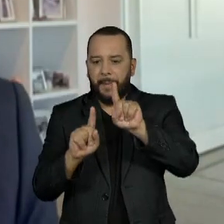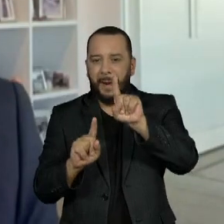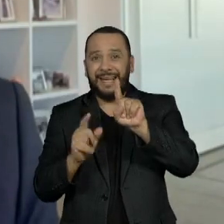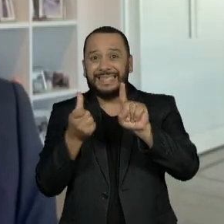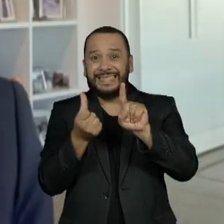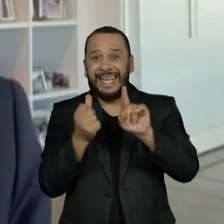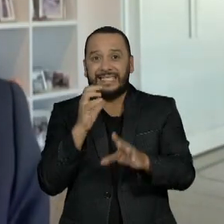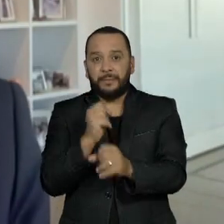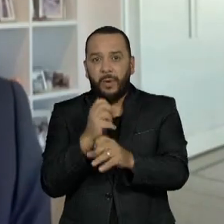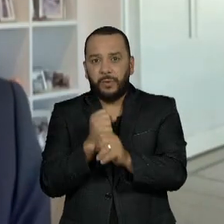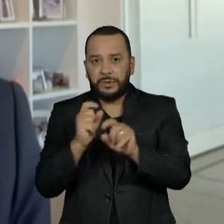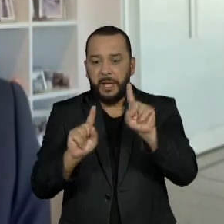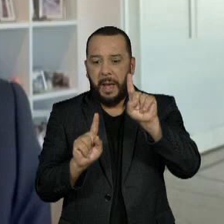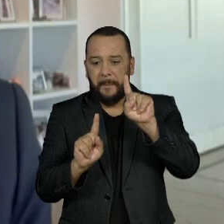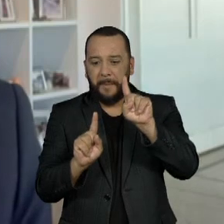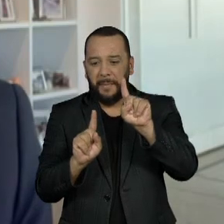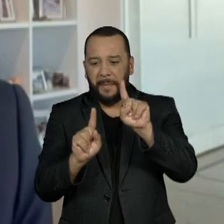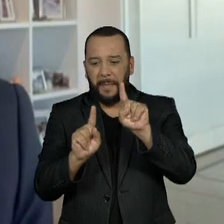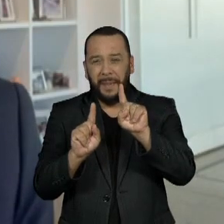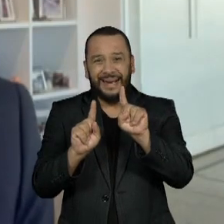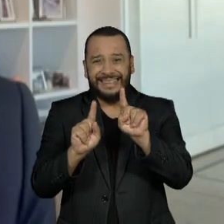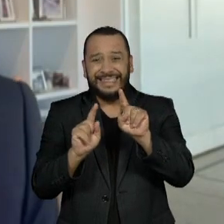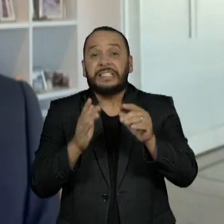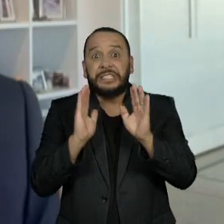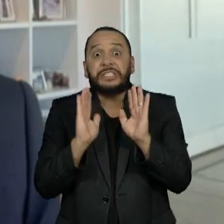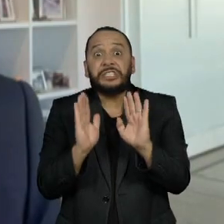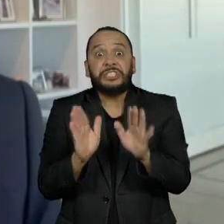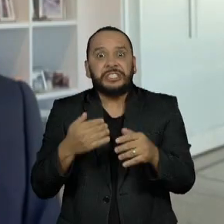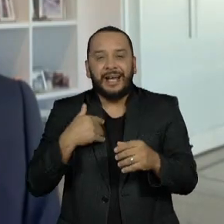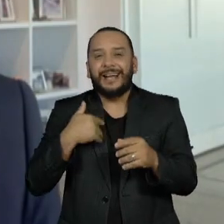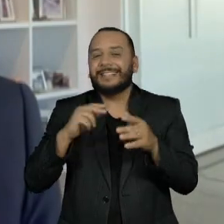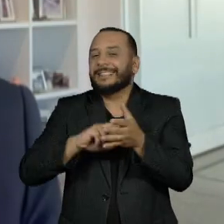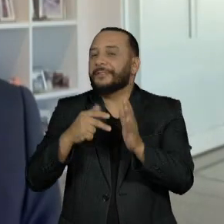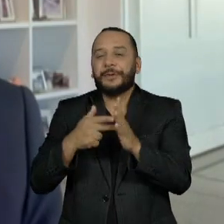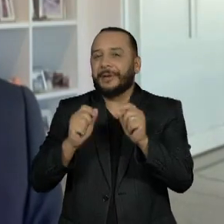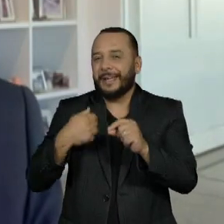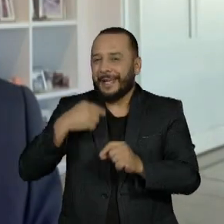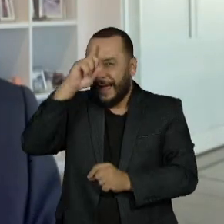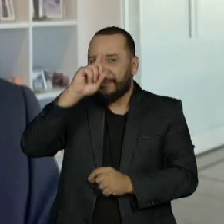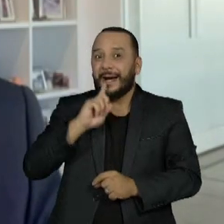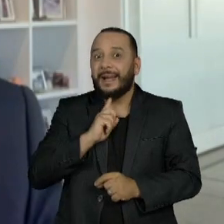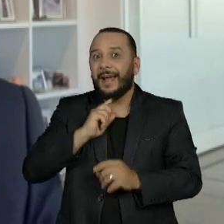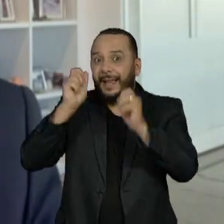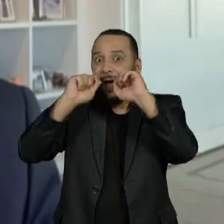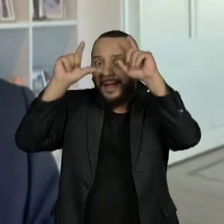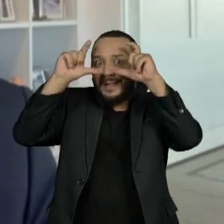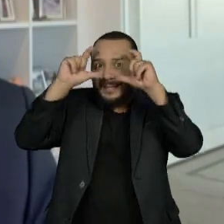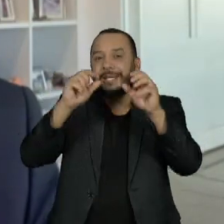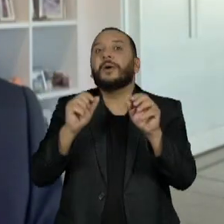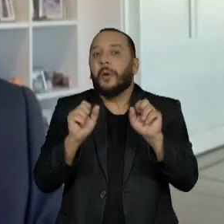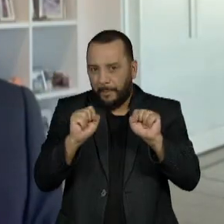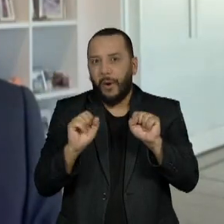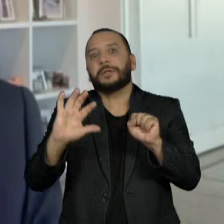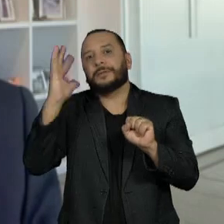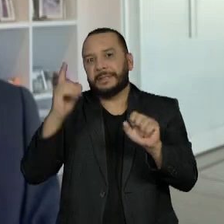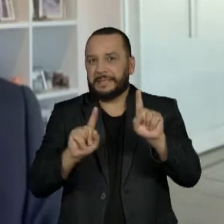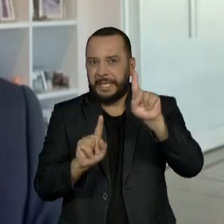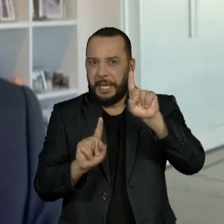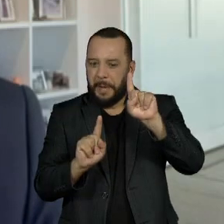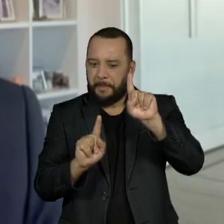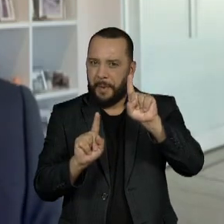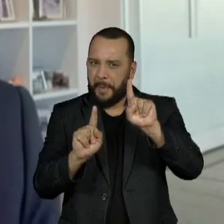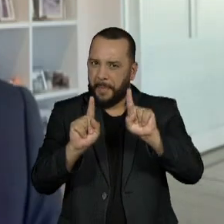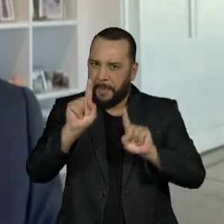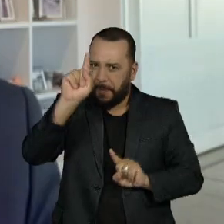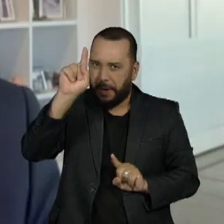candidatos situam essas cidades numa zona amarela, pois estão sujeitas a mudanças de última hora,